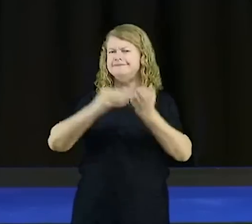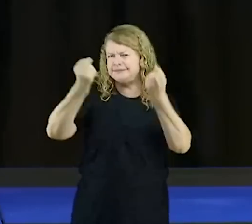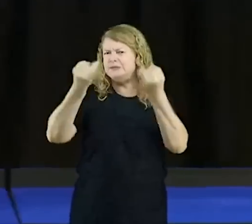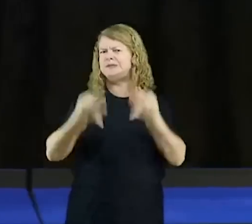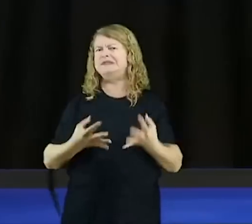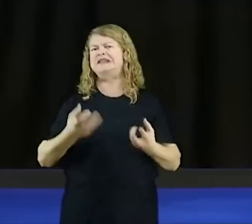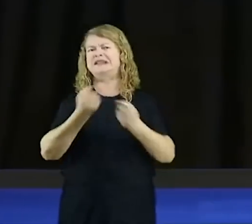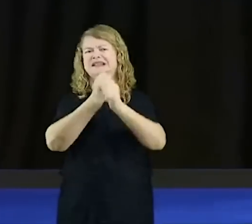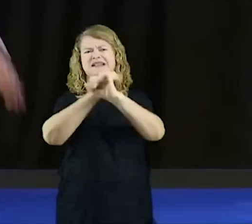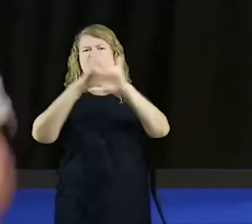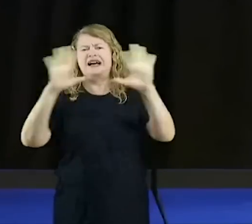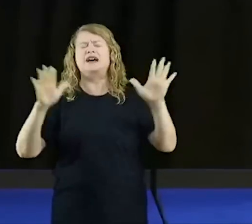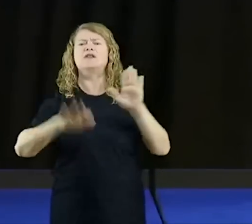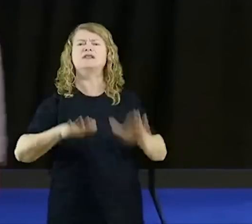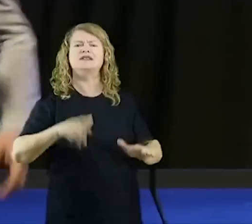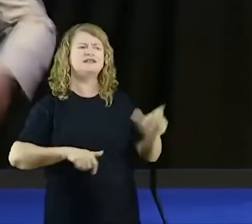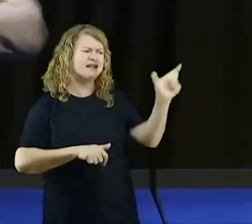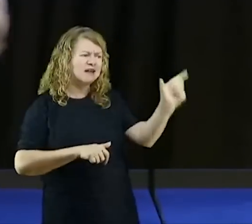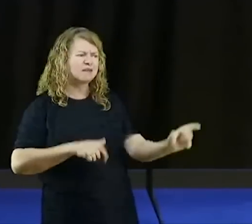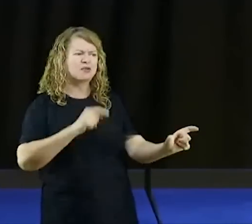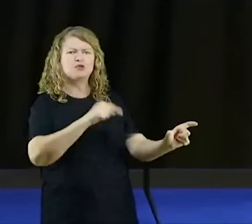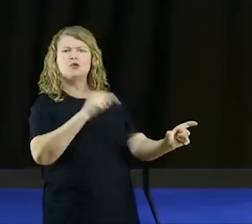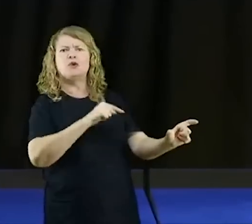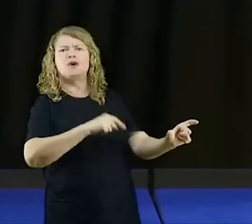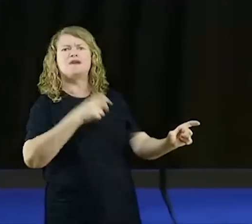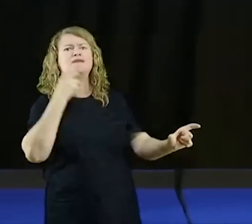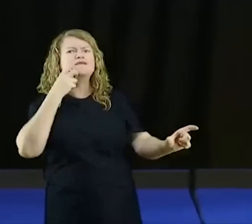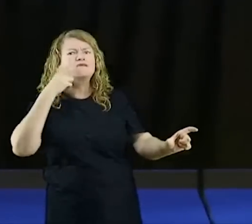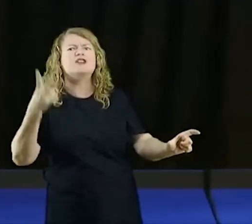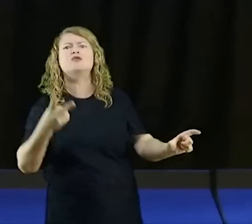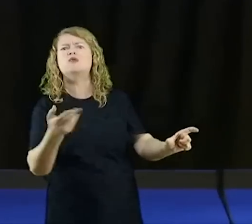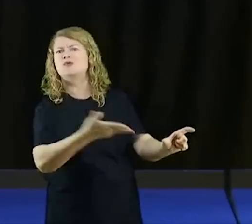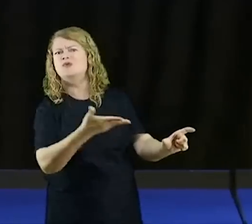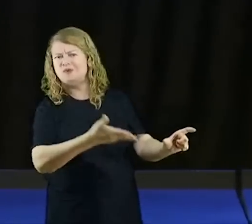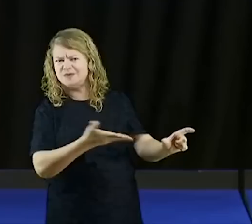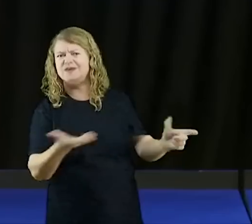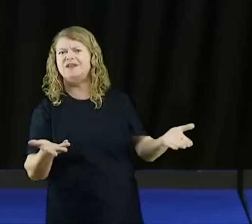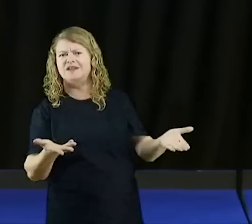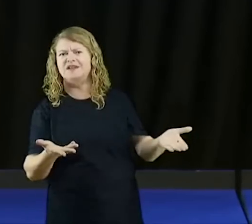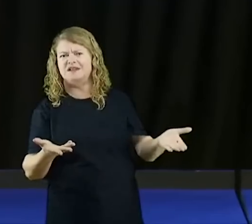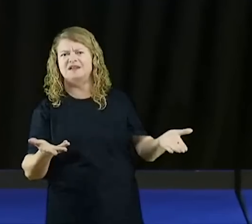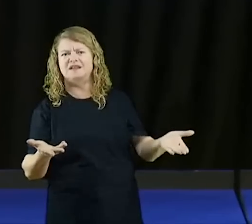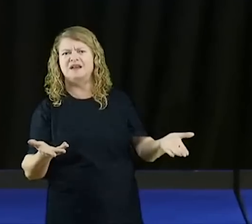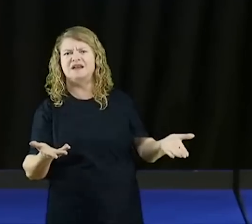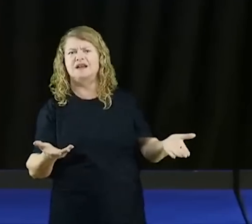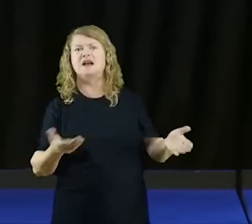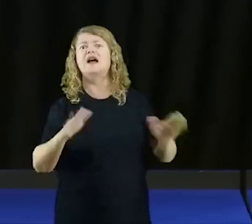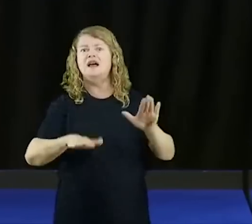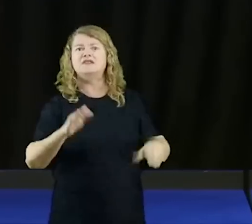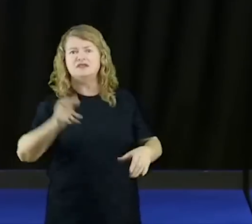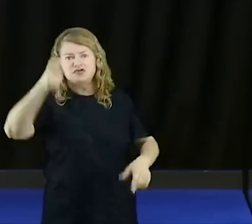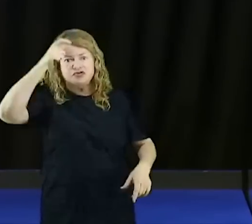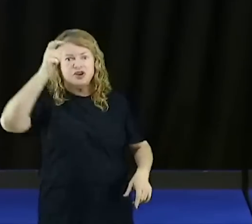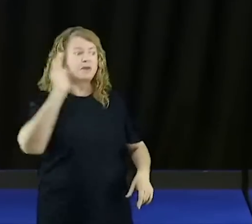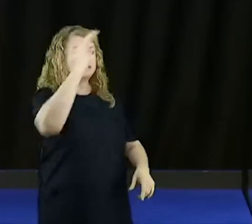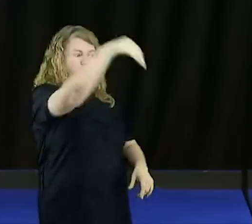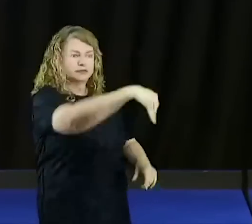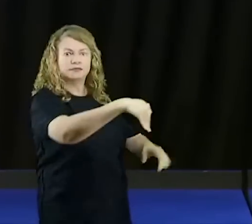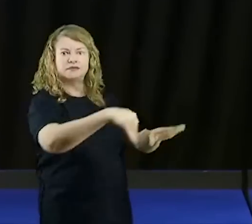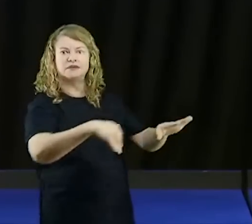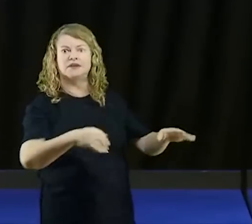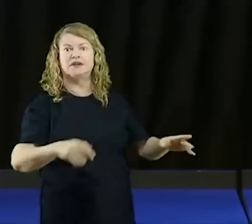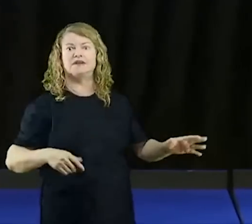das vítimas e das práticas antibíblicas. Vem cá! Conta aqui a pessoa manifesta. Gente, quando você